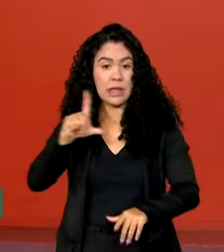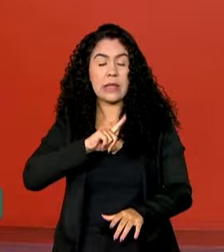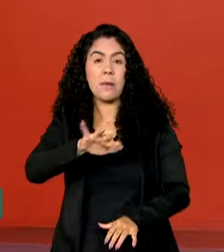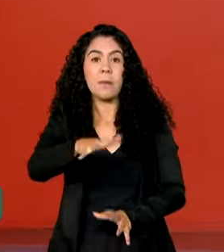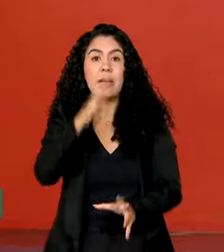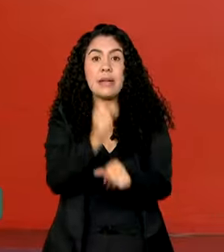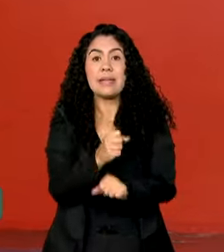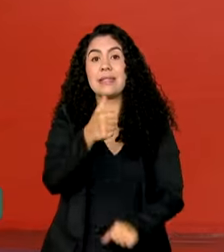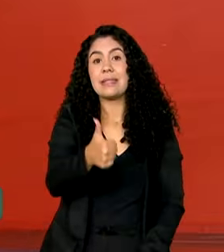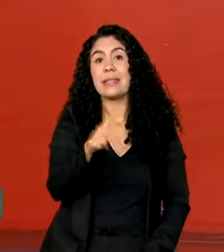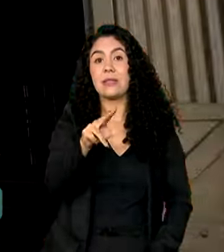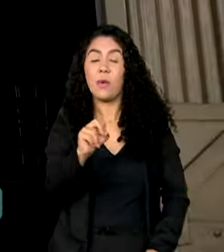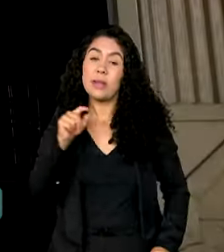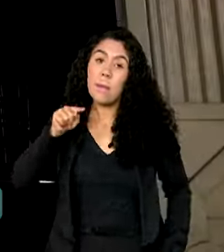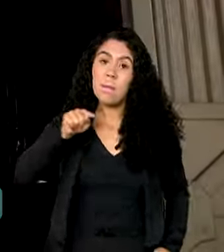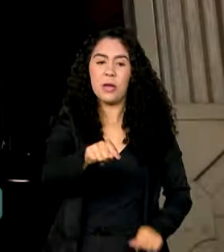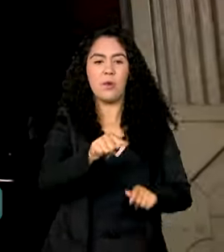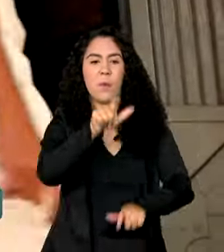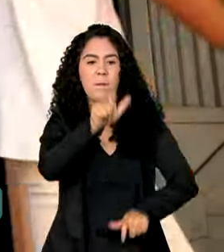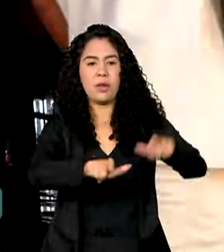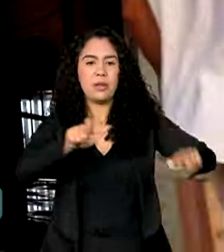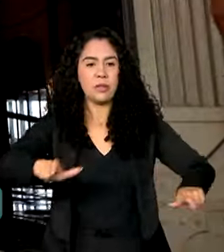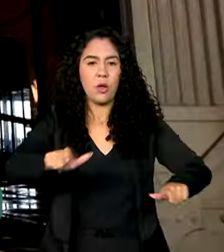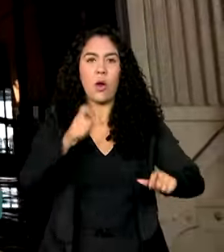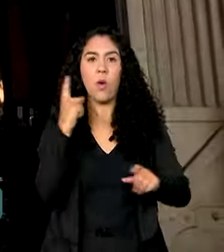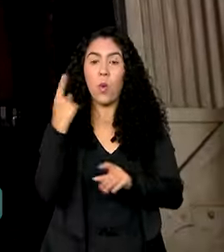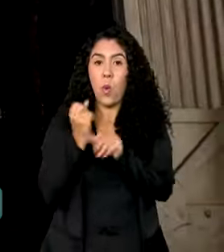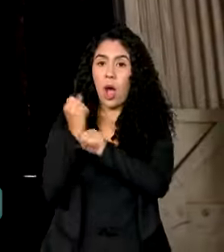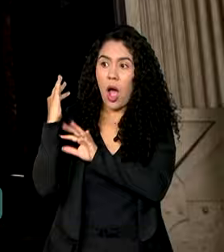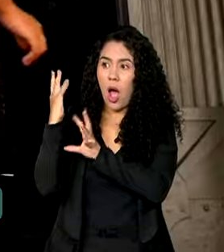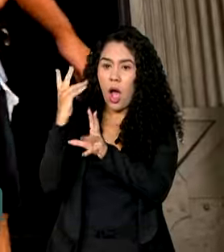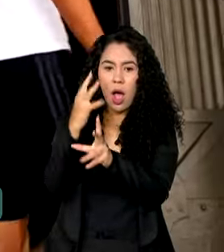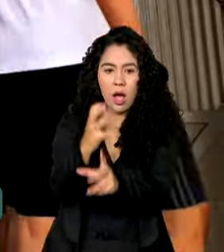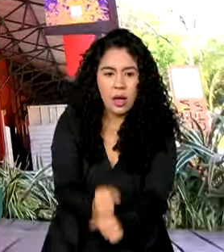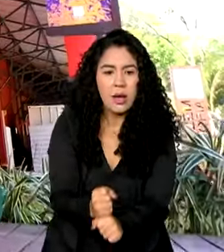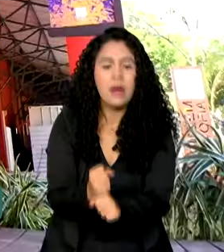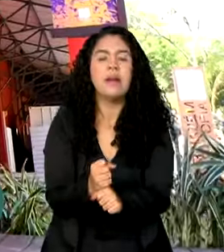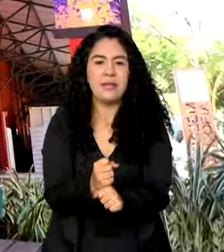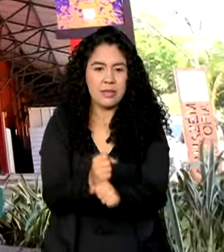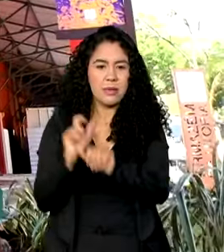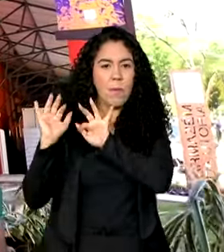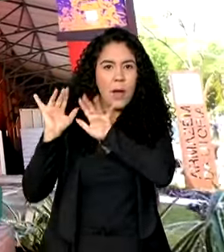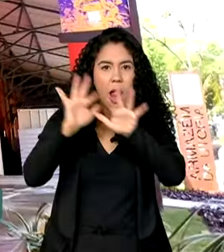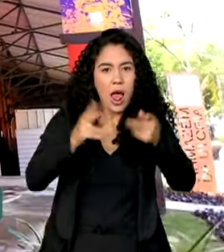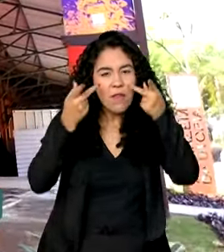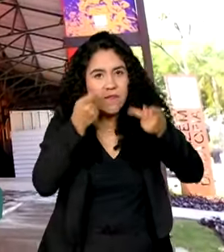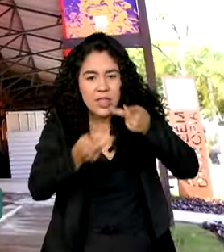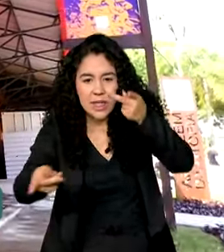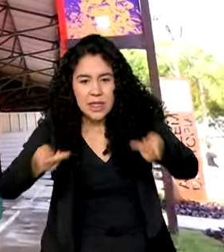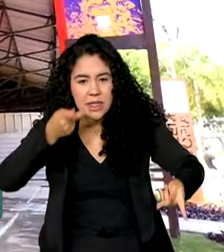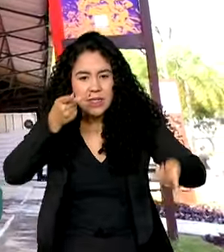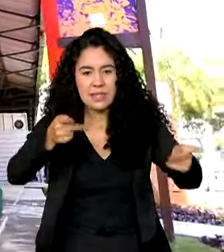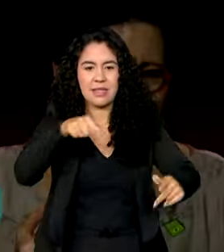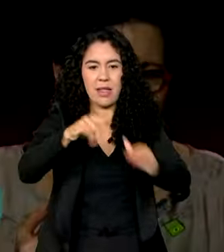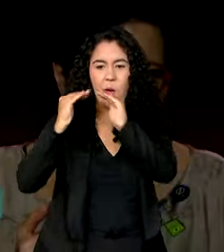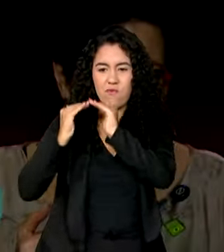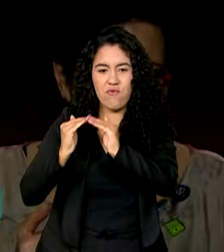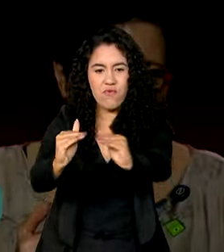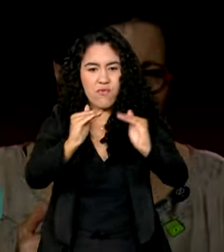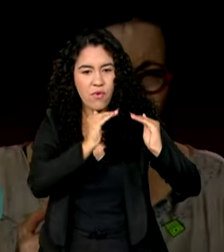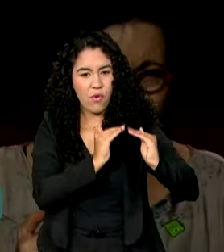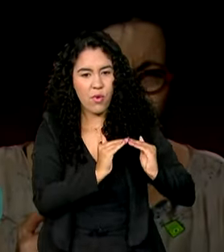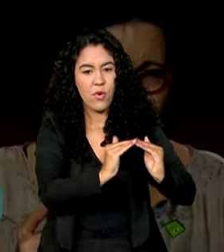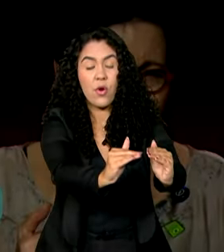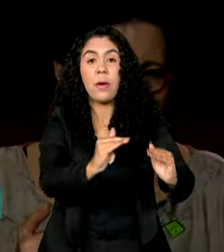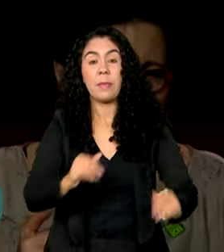mil pessoas por ano, quase três vezes o número de espectadores que visitavam o local anteriormente. O